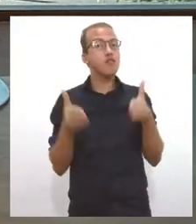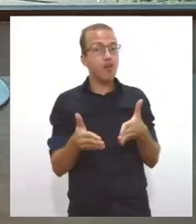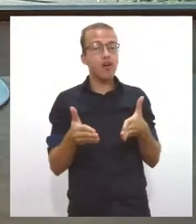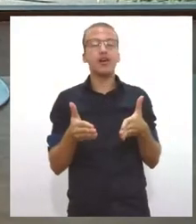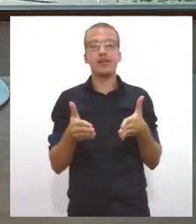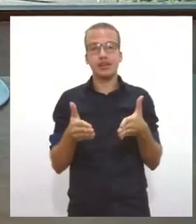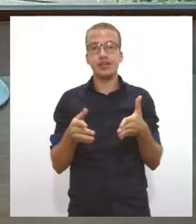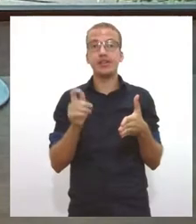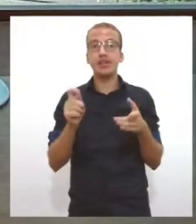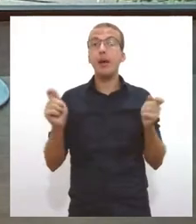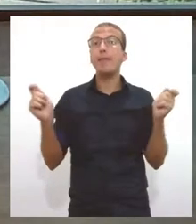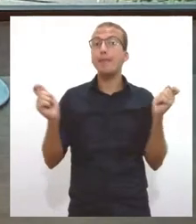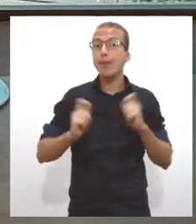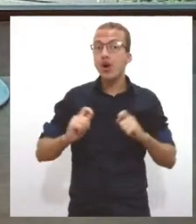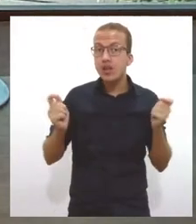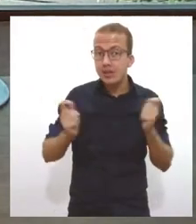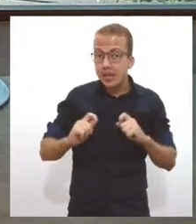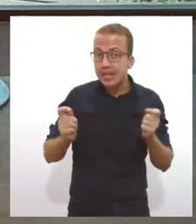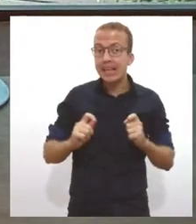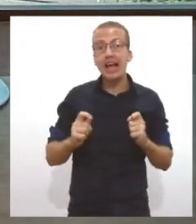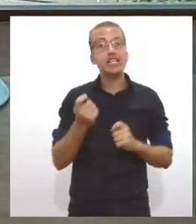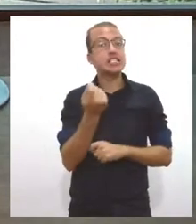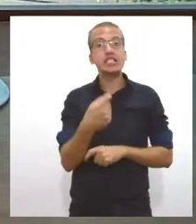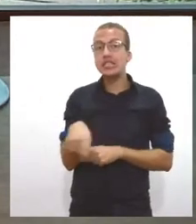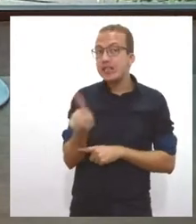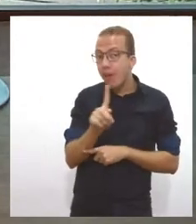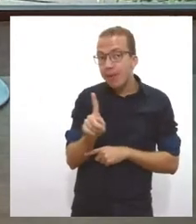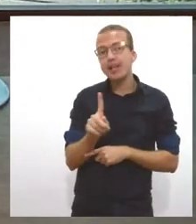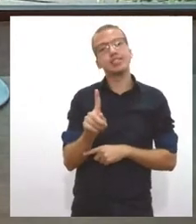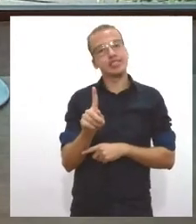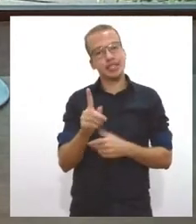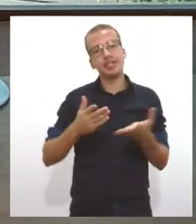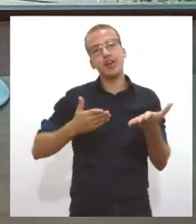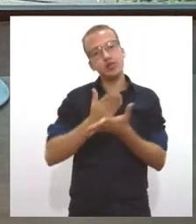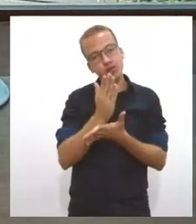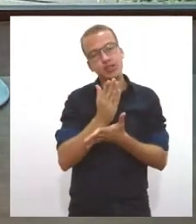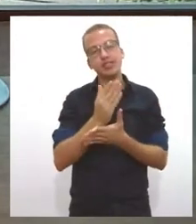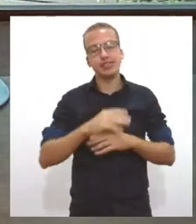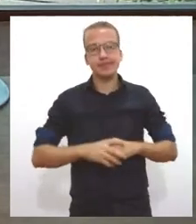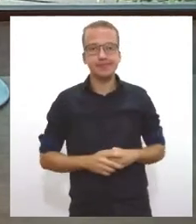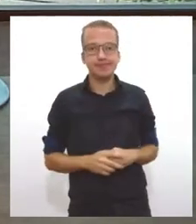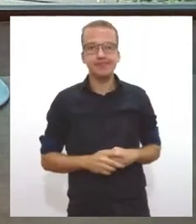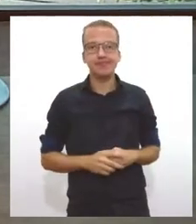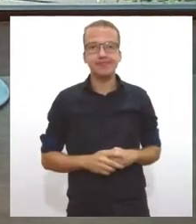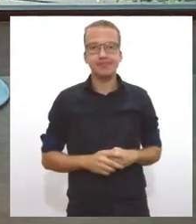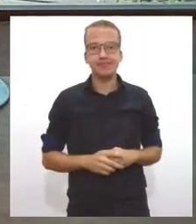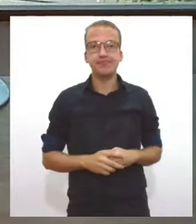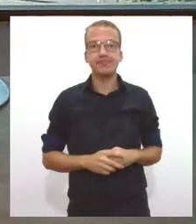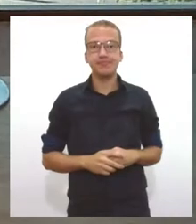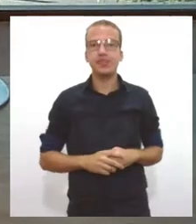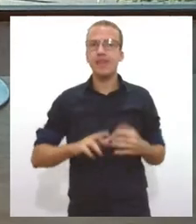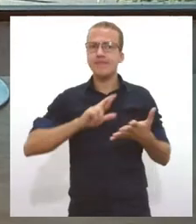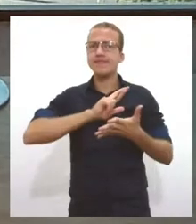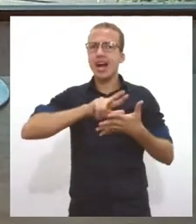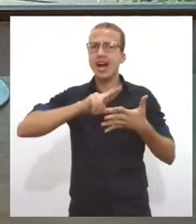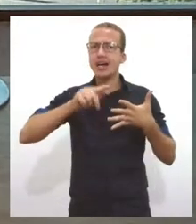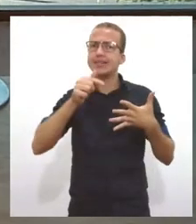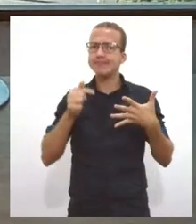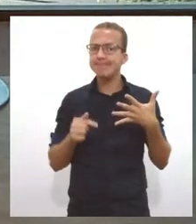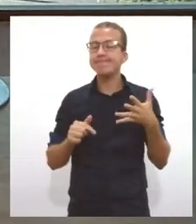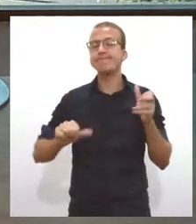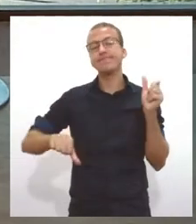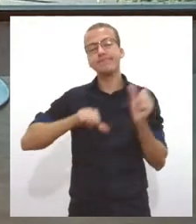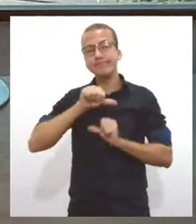de dispensa desse licenciamento. Não é isso, Sara Medeiros? É isso mesmo. São várias mudanças que geram bastante